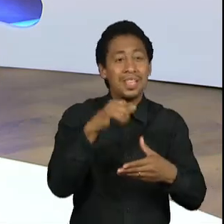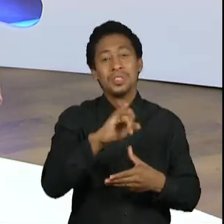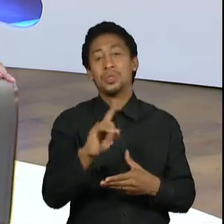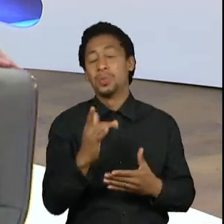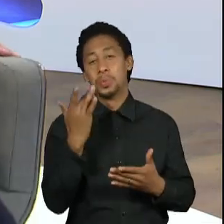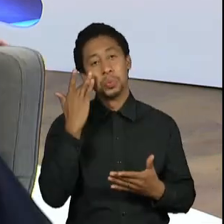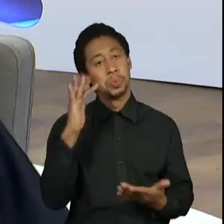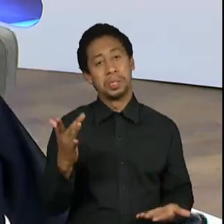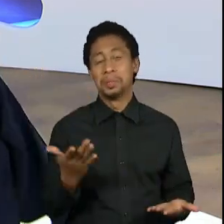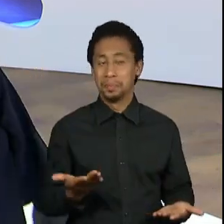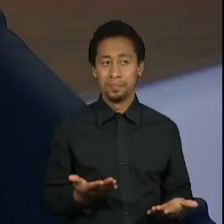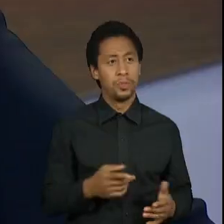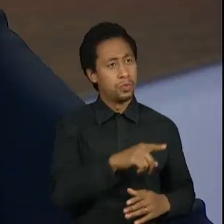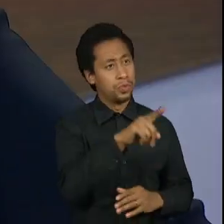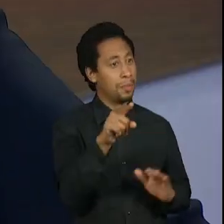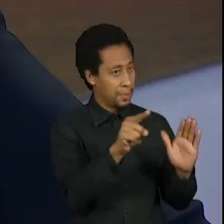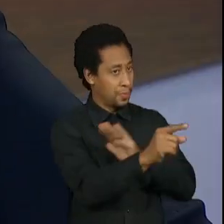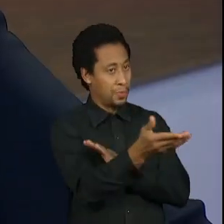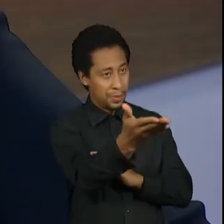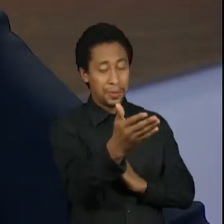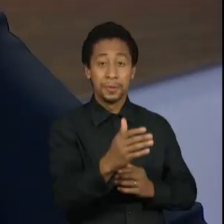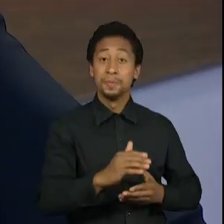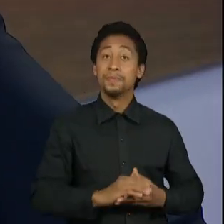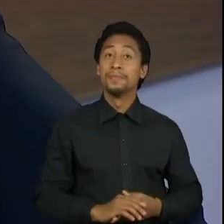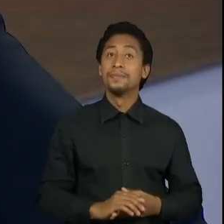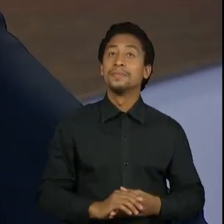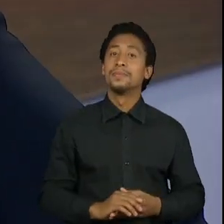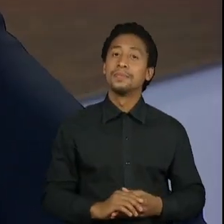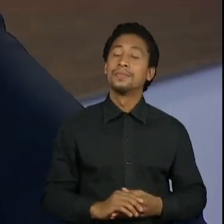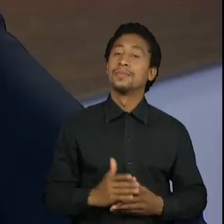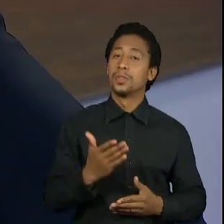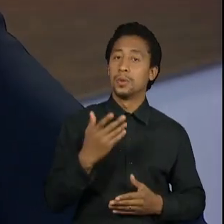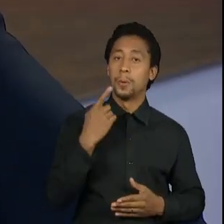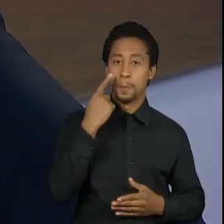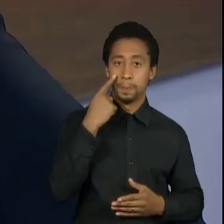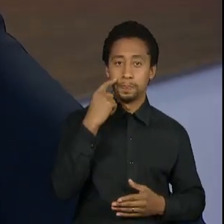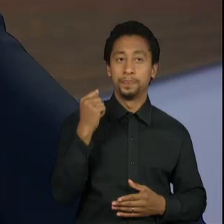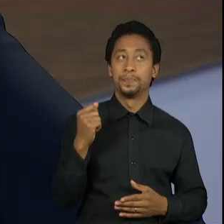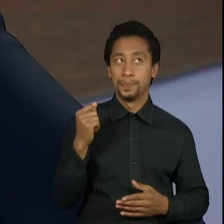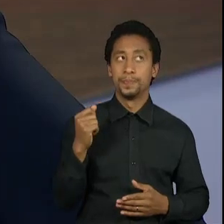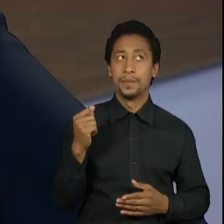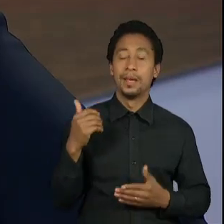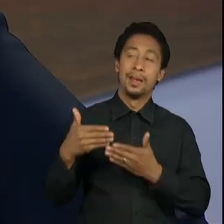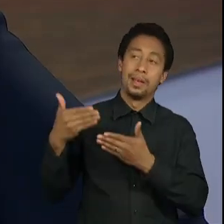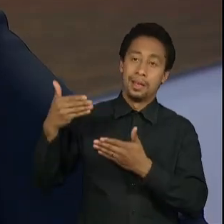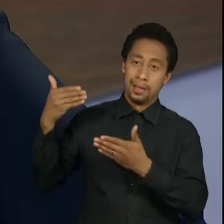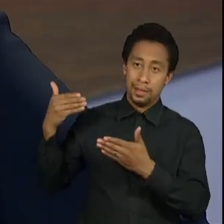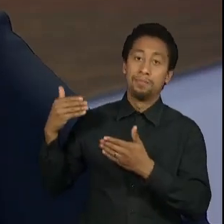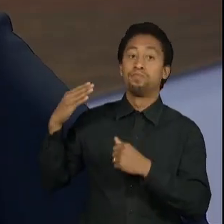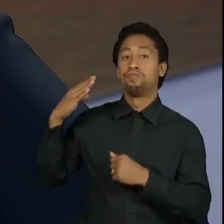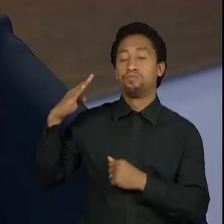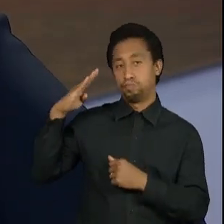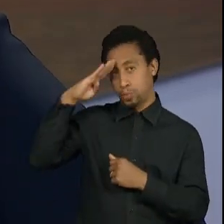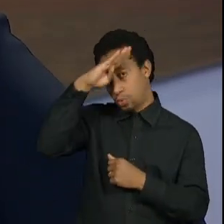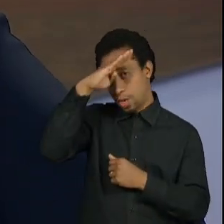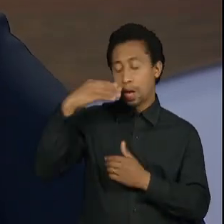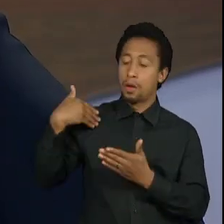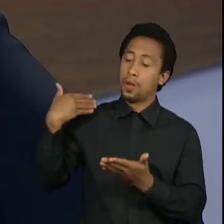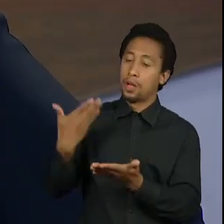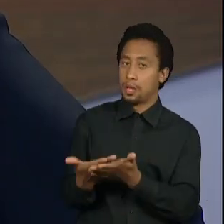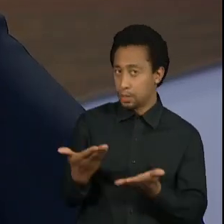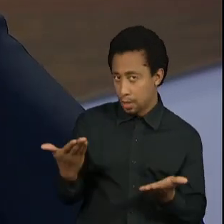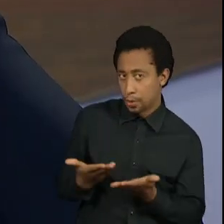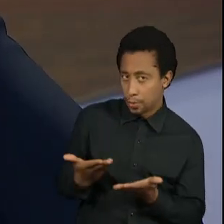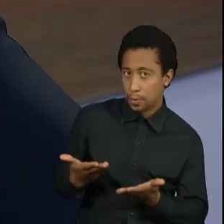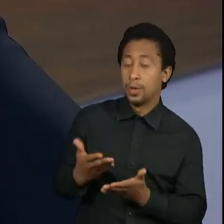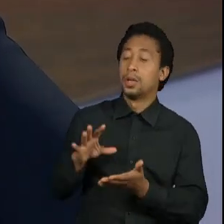Gente, Paulo, João, o governo Bolsonaro, desde sempre, olha para as universidades e